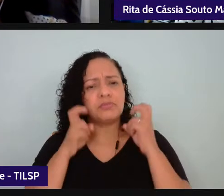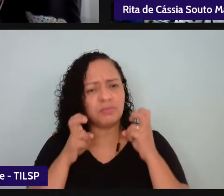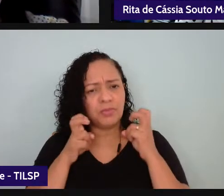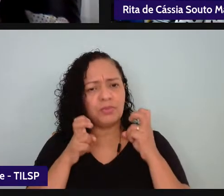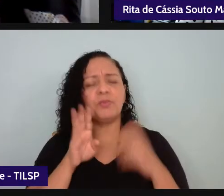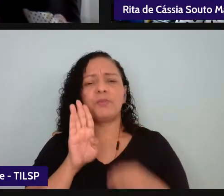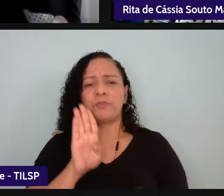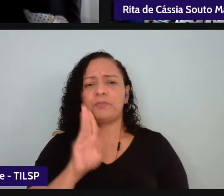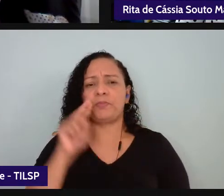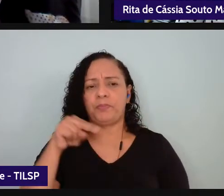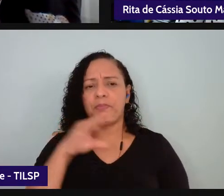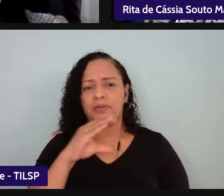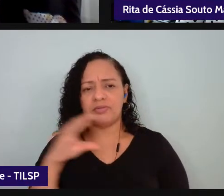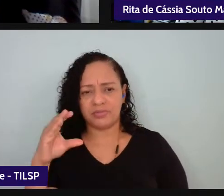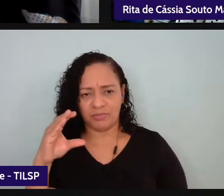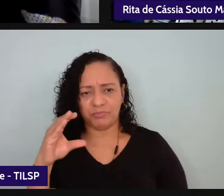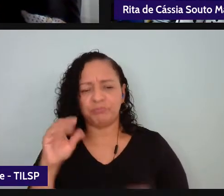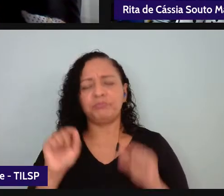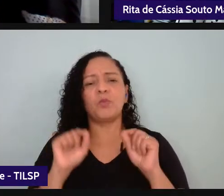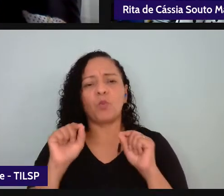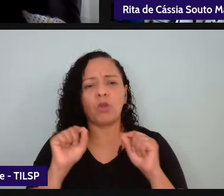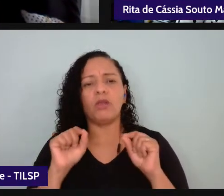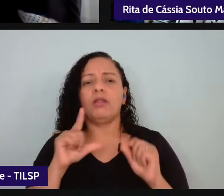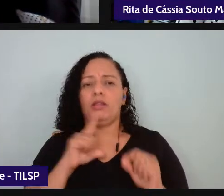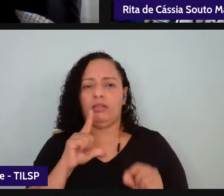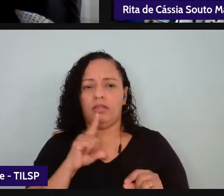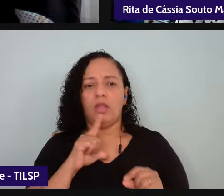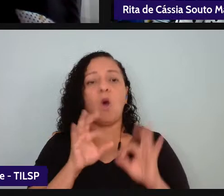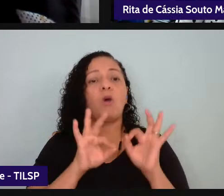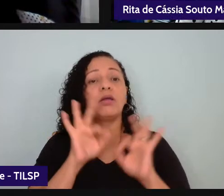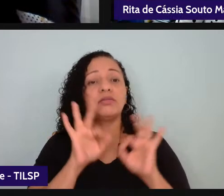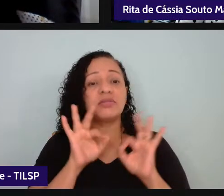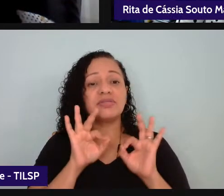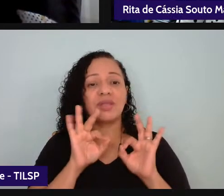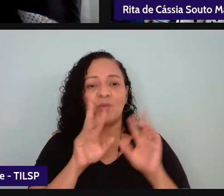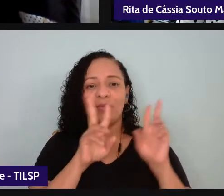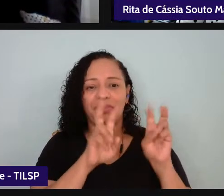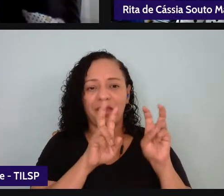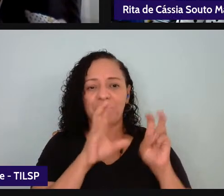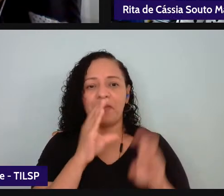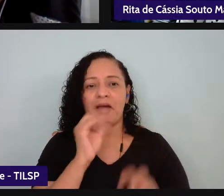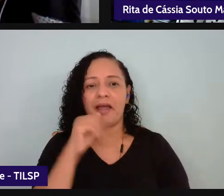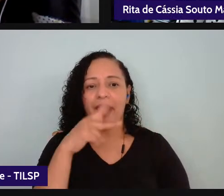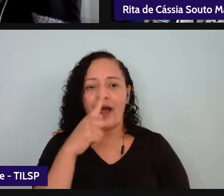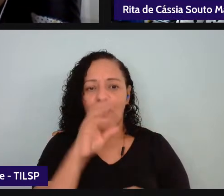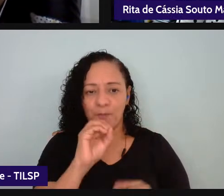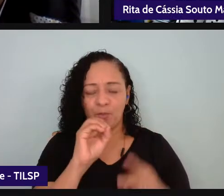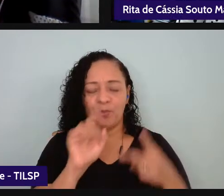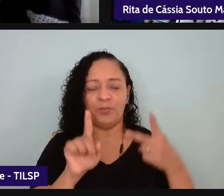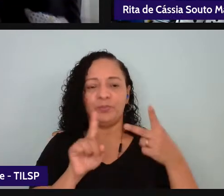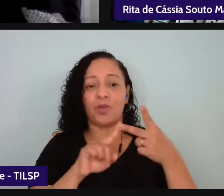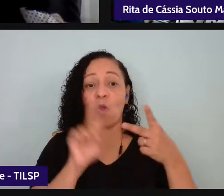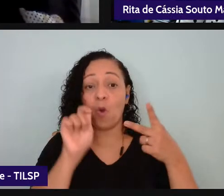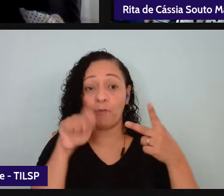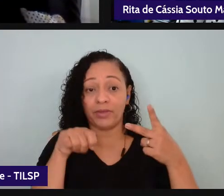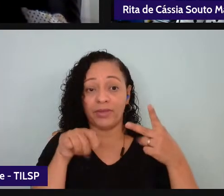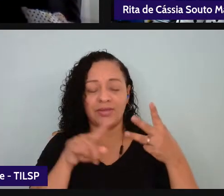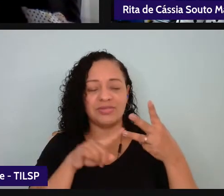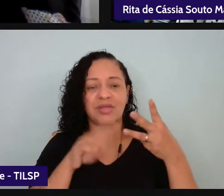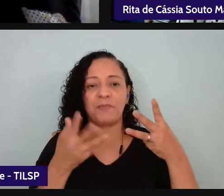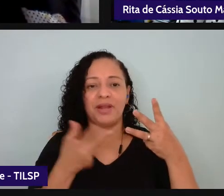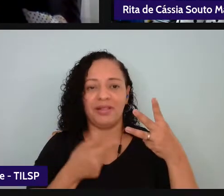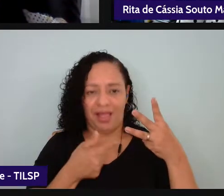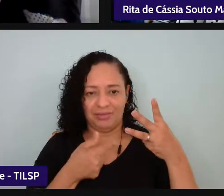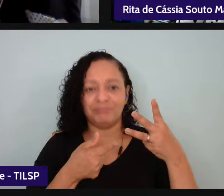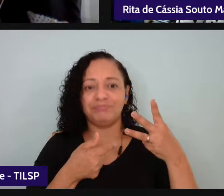organização campo competência e habilidade diferente do ensino fundamental que já vieram